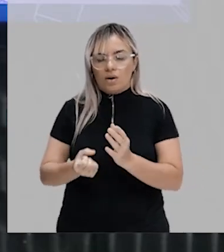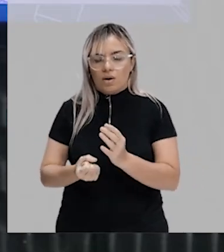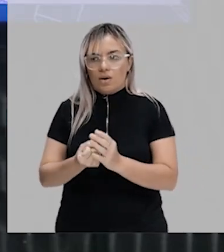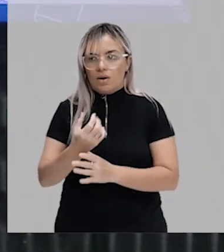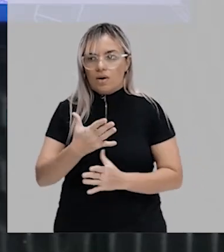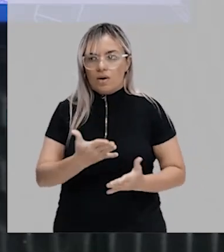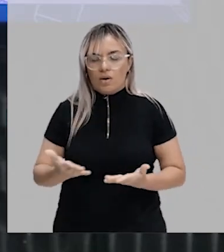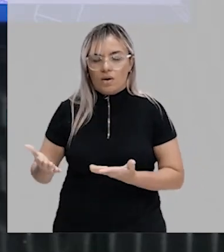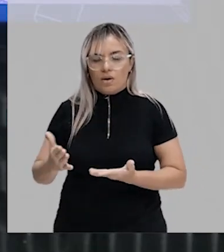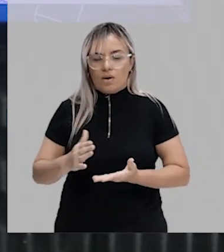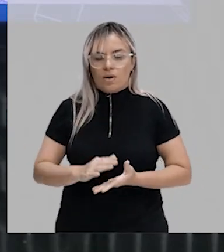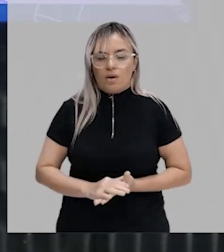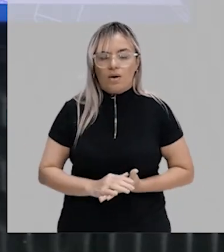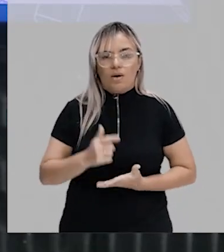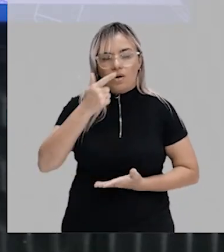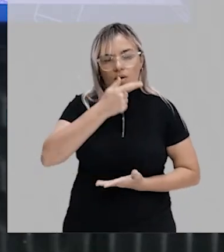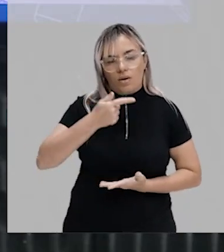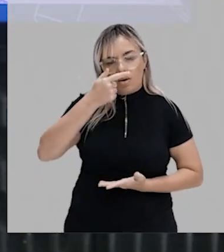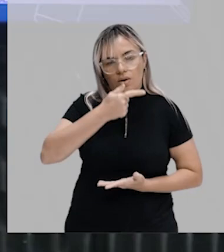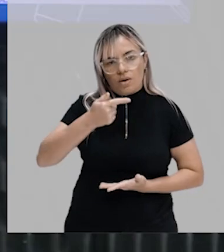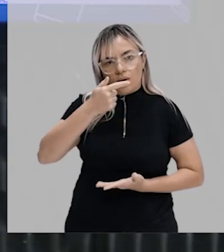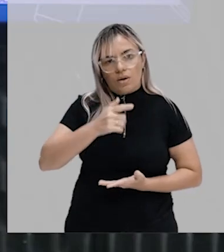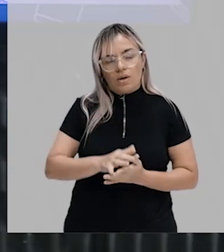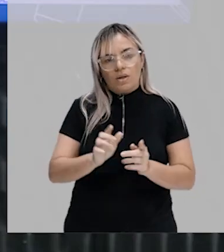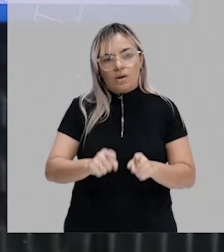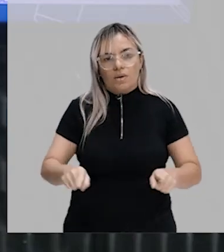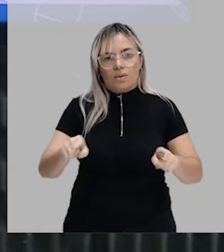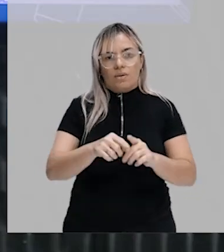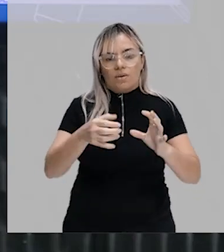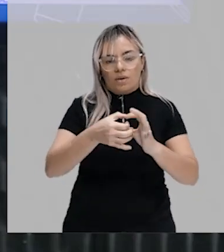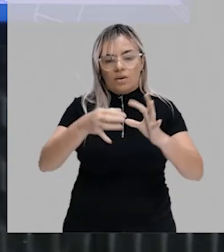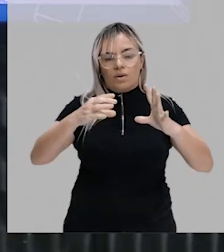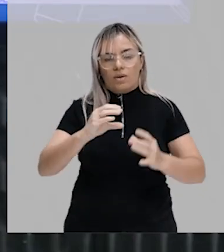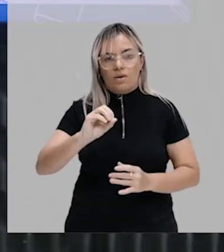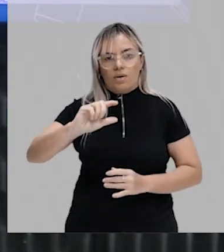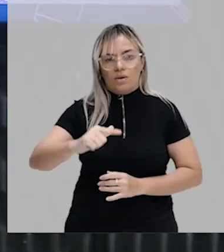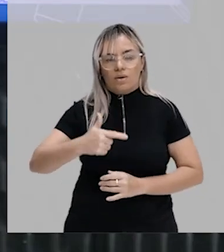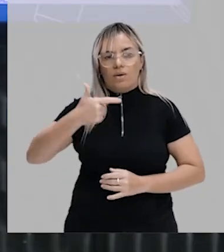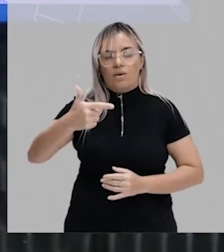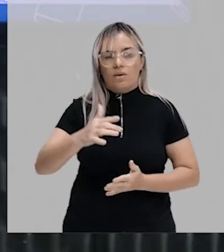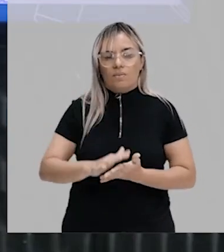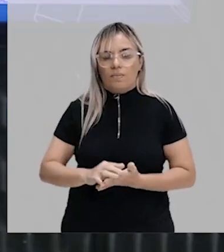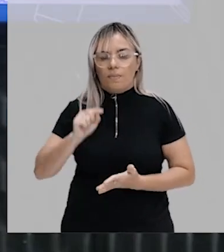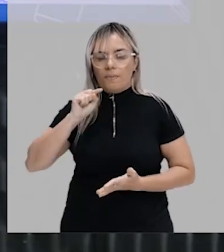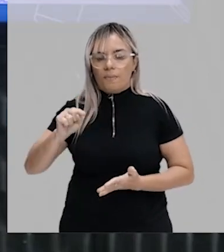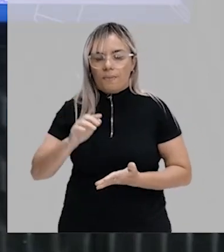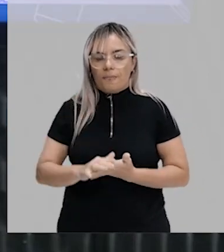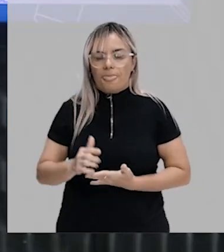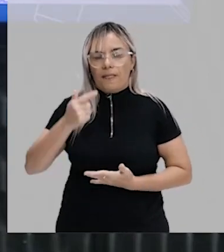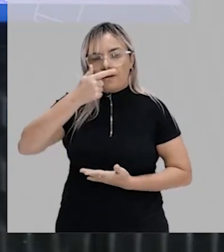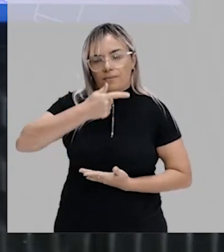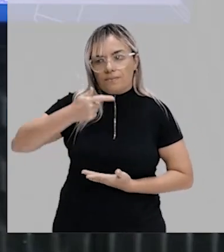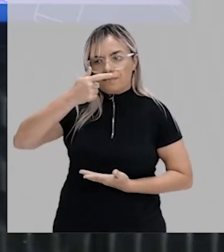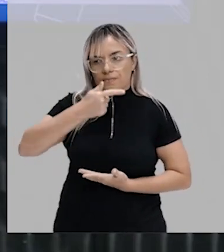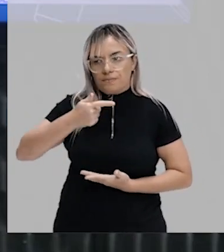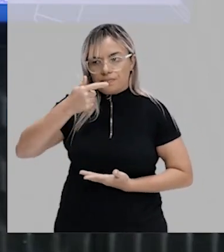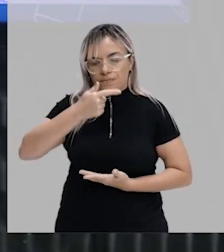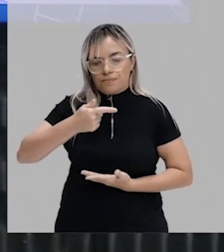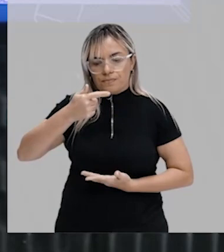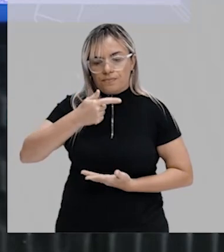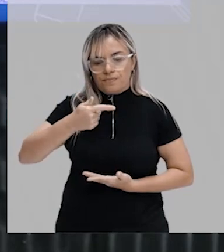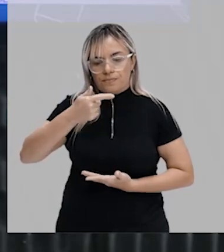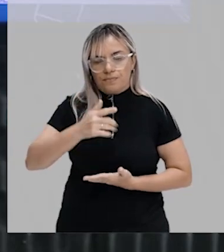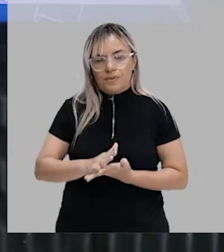carboidrato, e libera oxigênio. Ou seja, essa aqui, a glicose, é o alimento do indivíduo que é